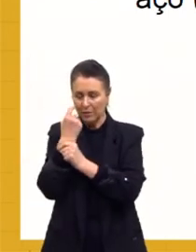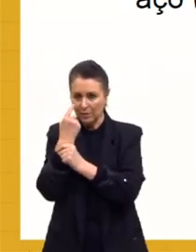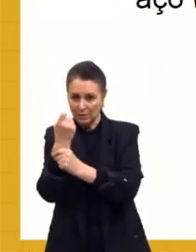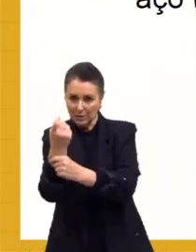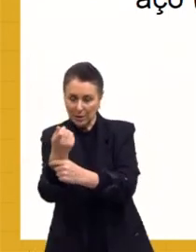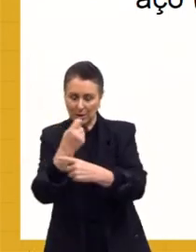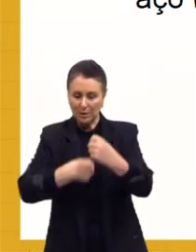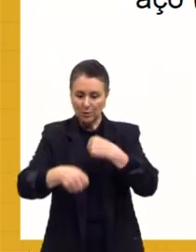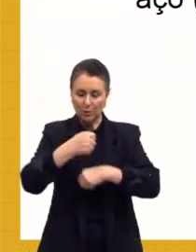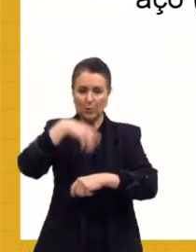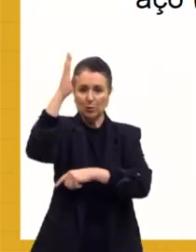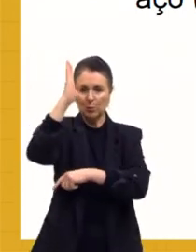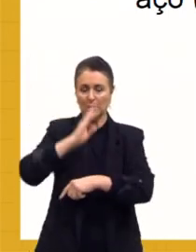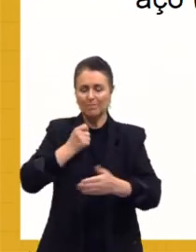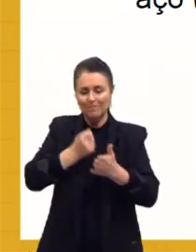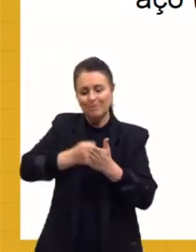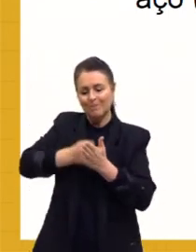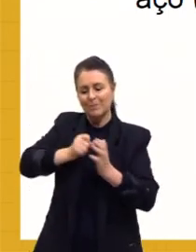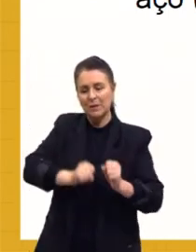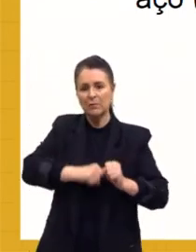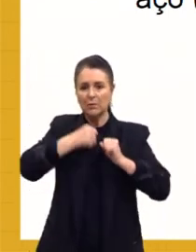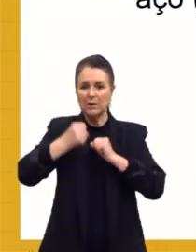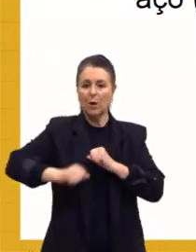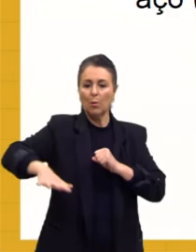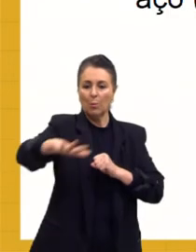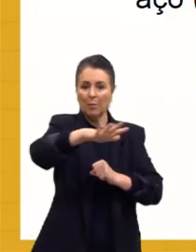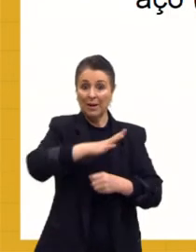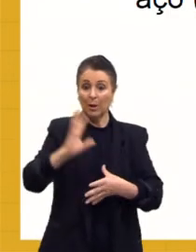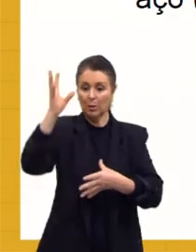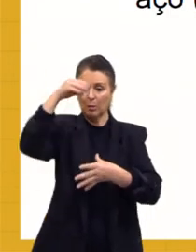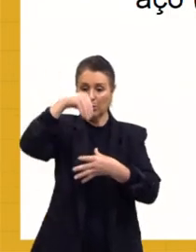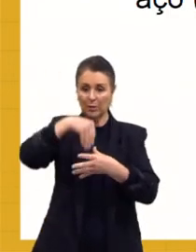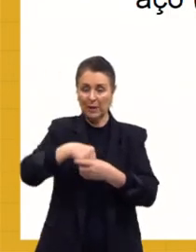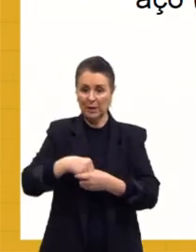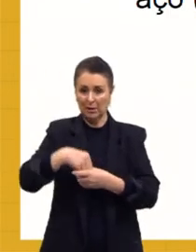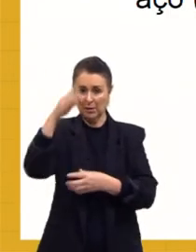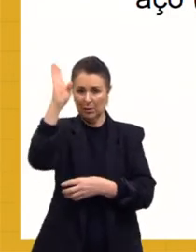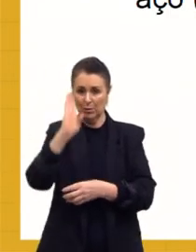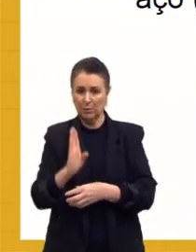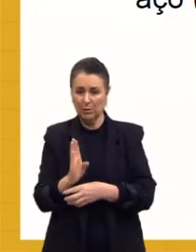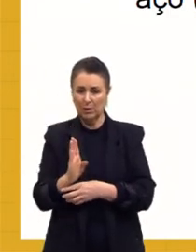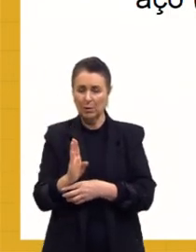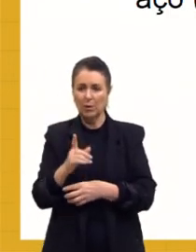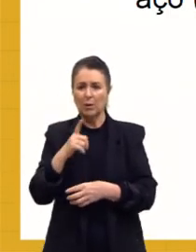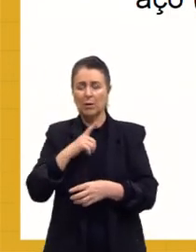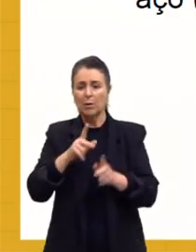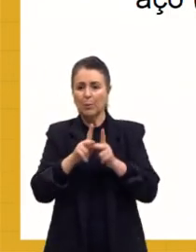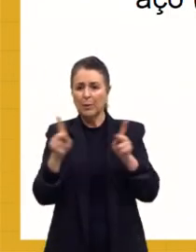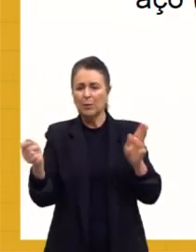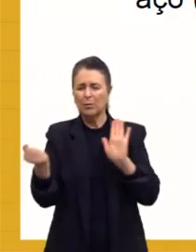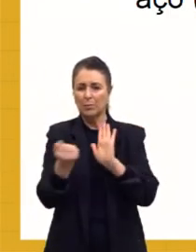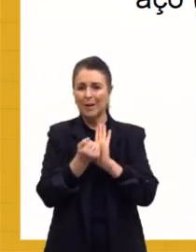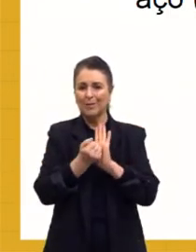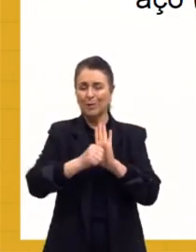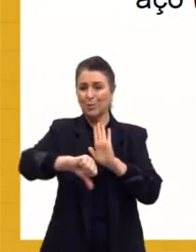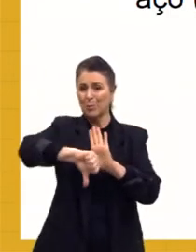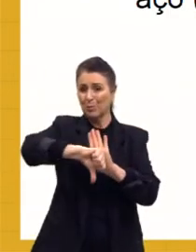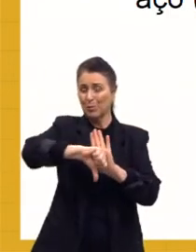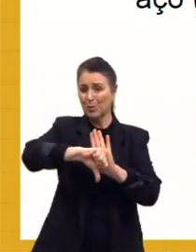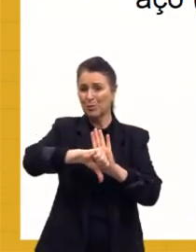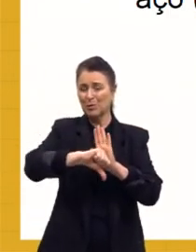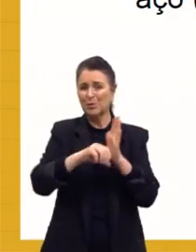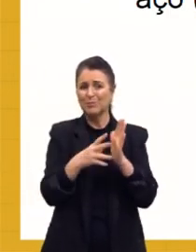econômicos brasileiros, vai tentar fortalecer o mercado interno, vai estar marcado esse período por uma crise desse modelo